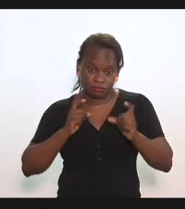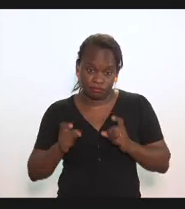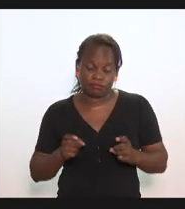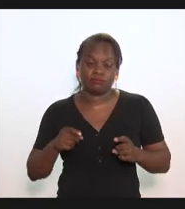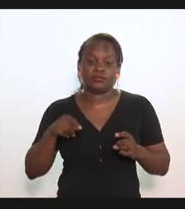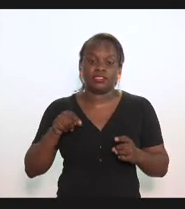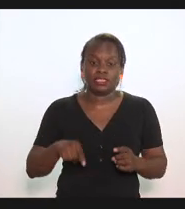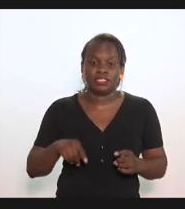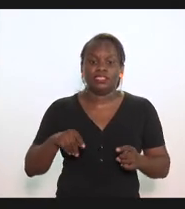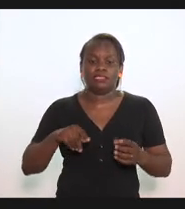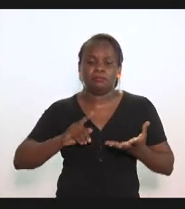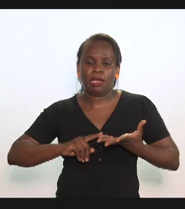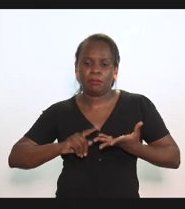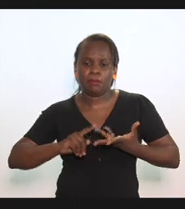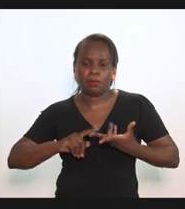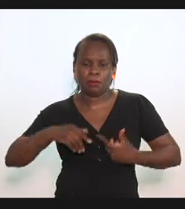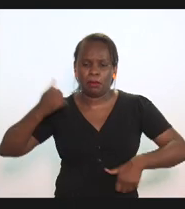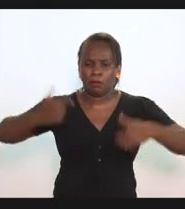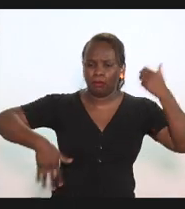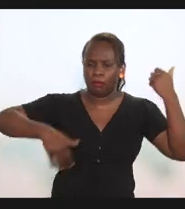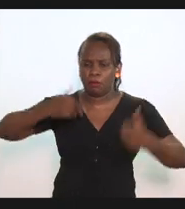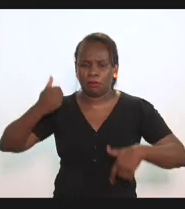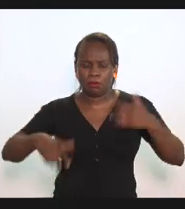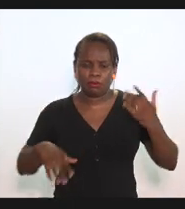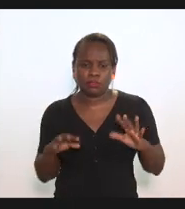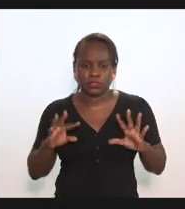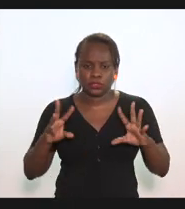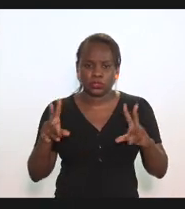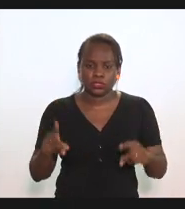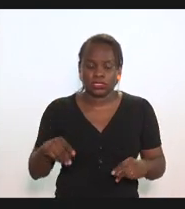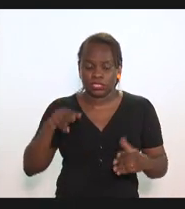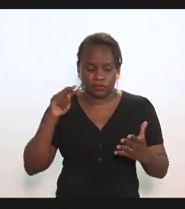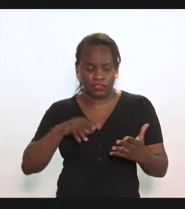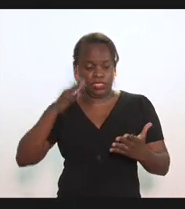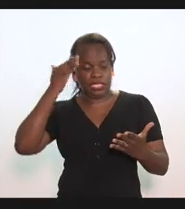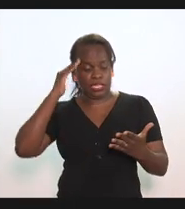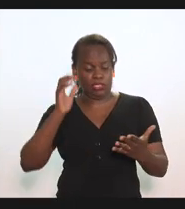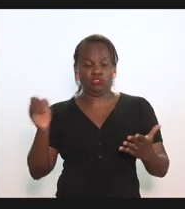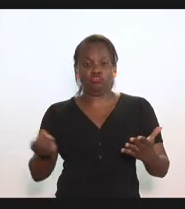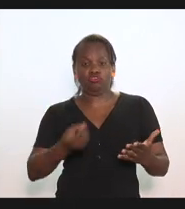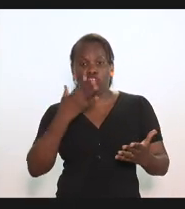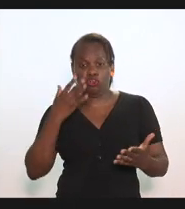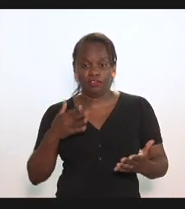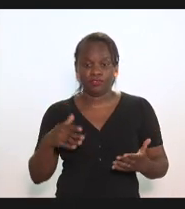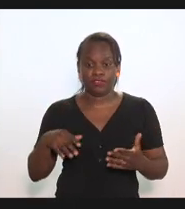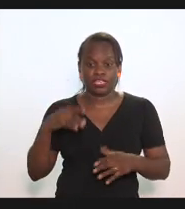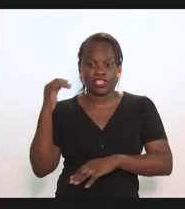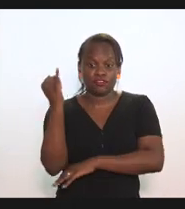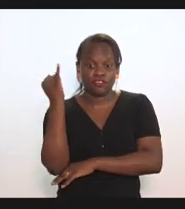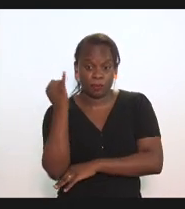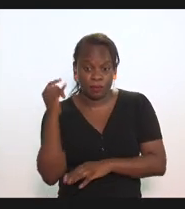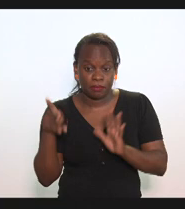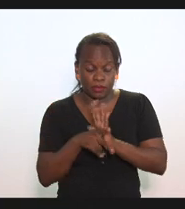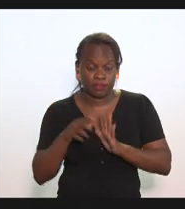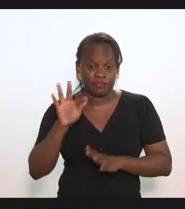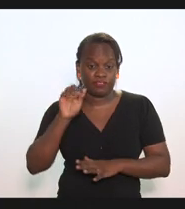todo esse alvoroço que essa nova interpretação informal da fazenda